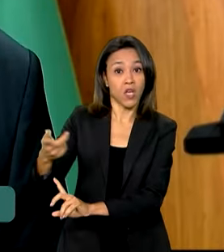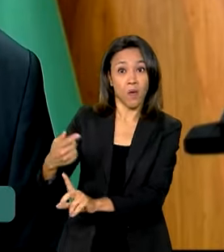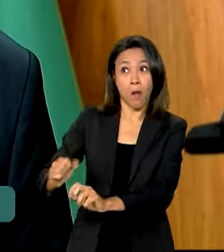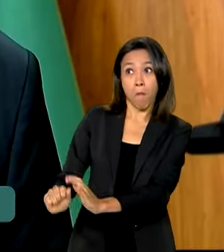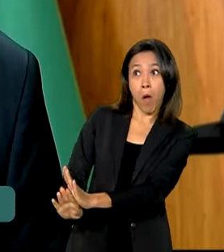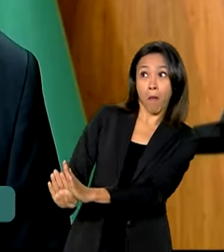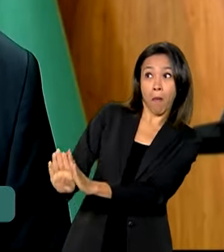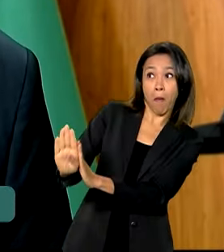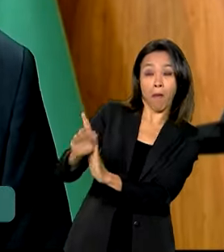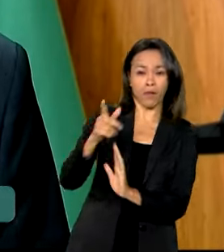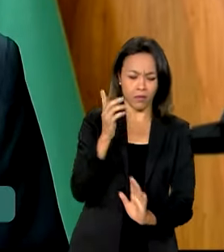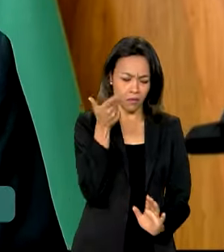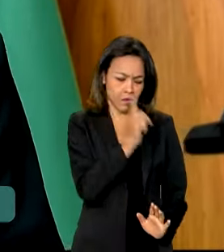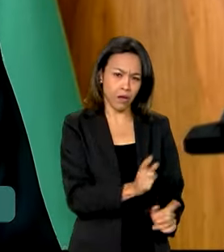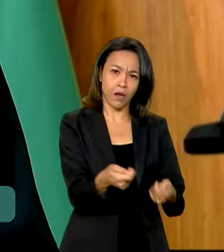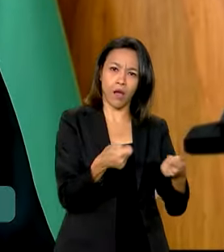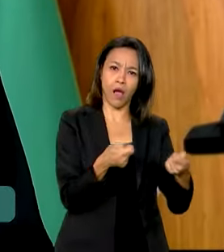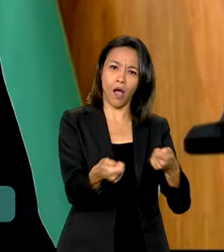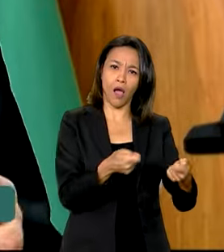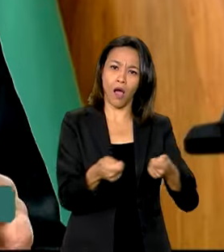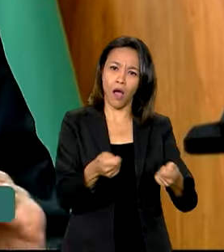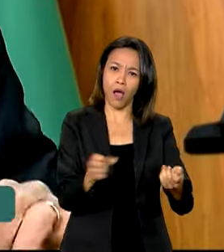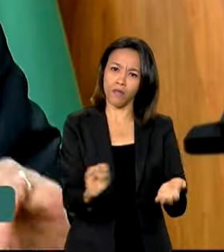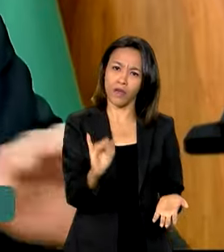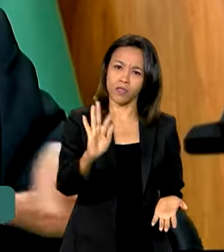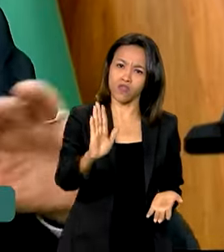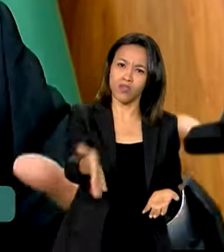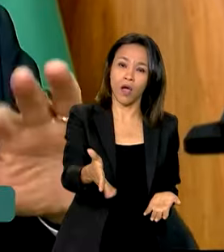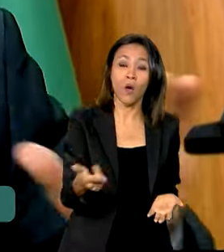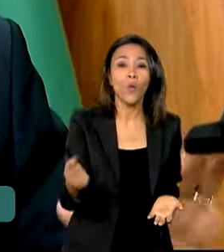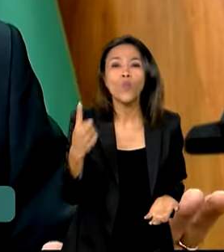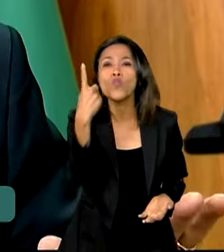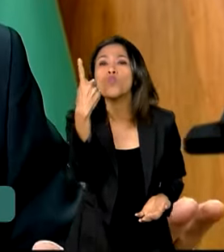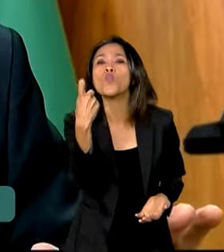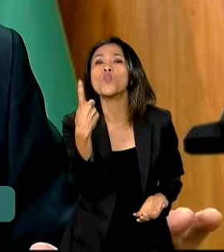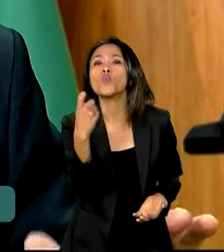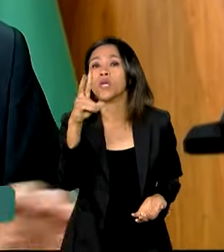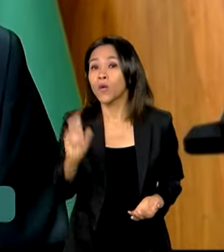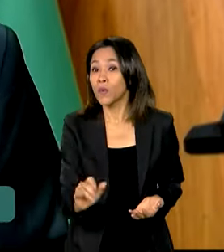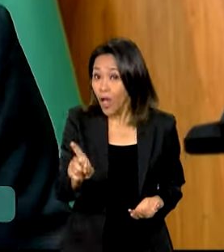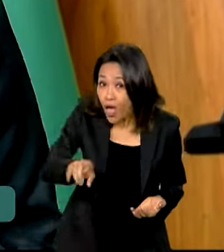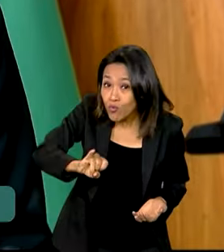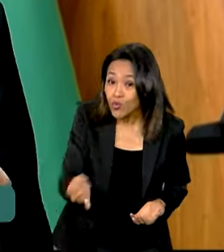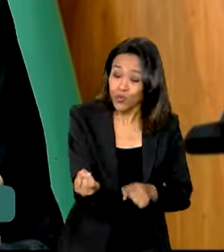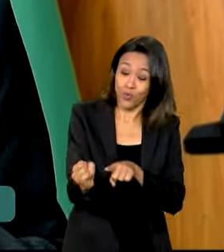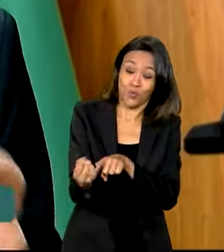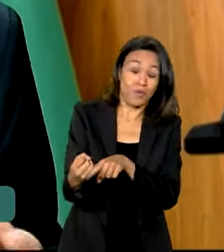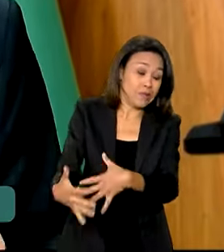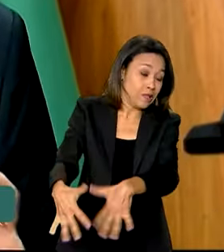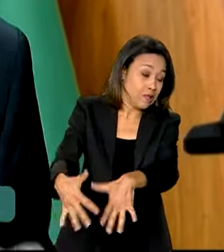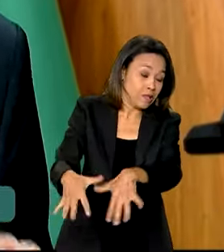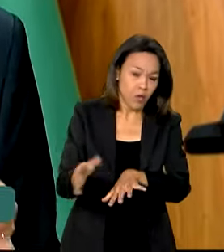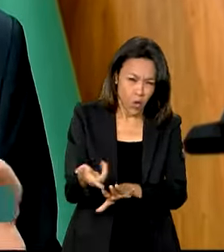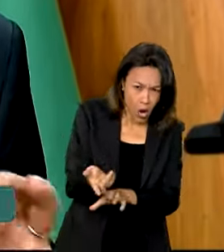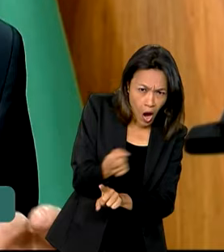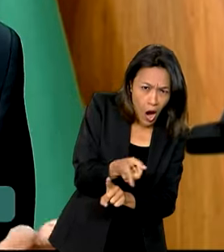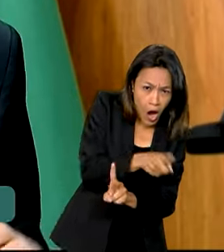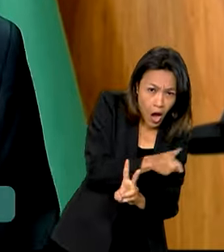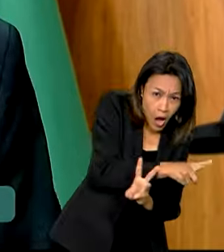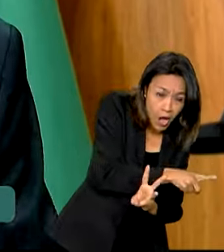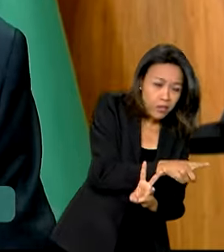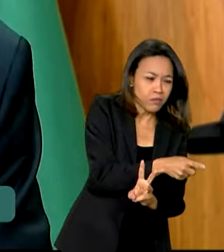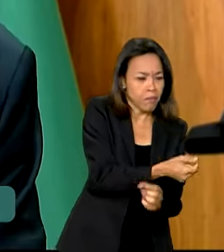inflação está totalmente controlada. A única coisa que não está controlada é a taxa de juros. O restante, o Brasil está totalmente,